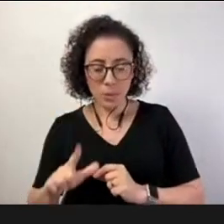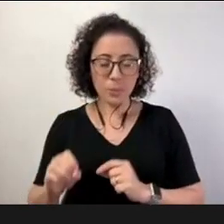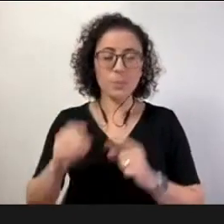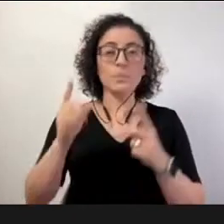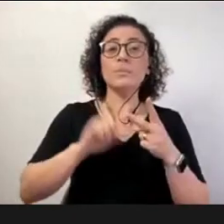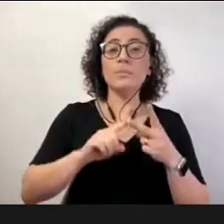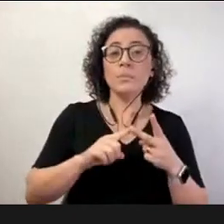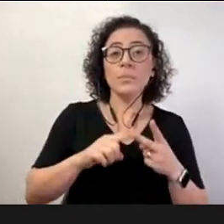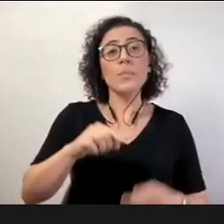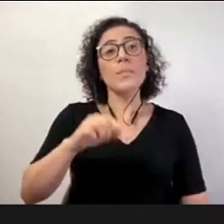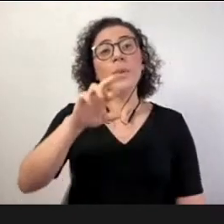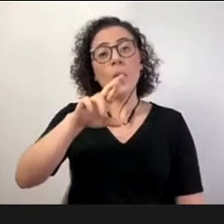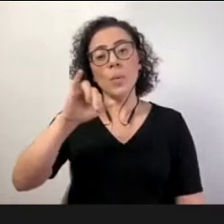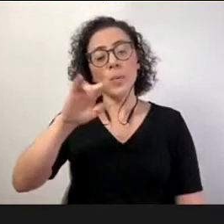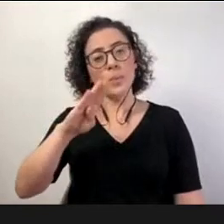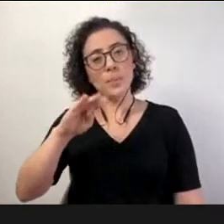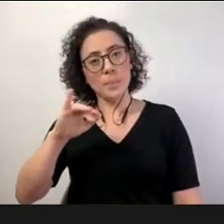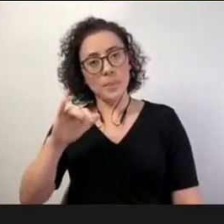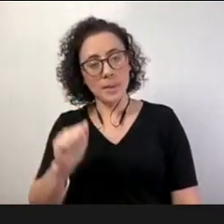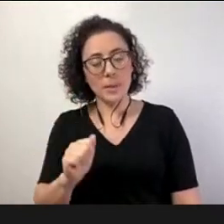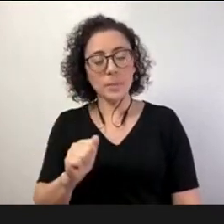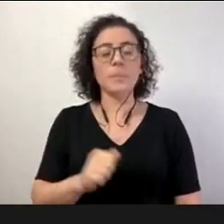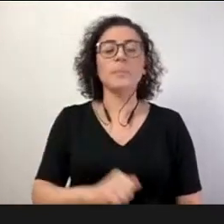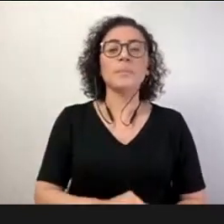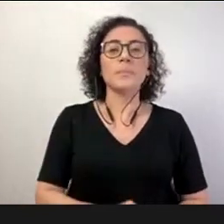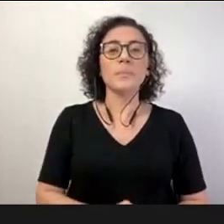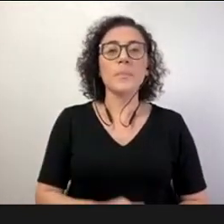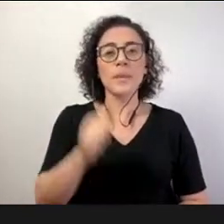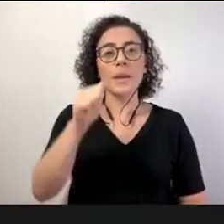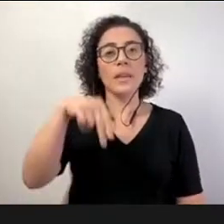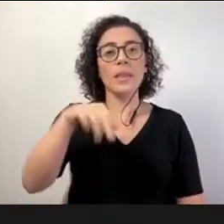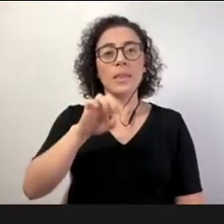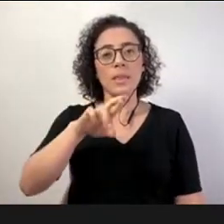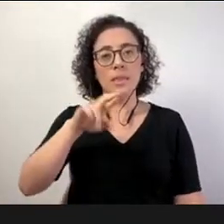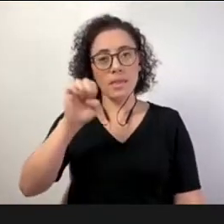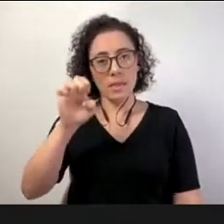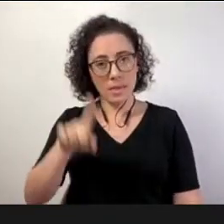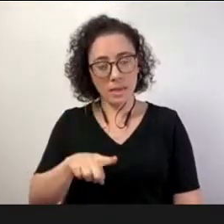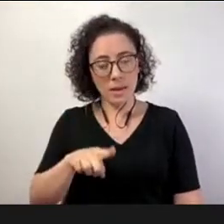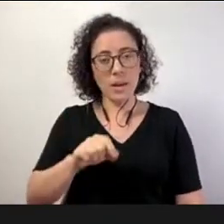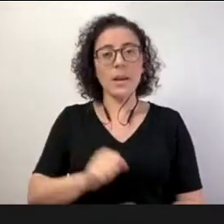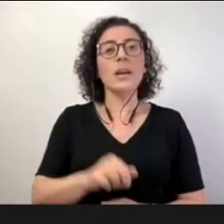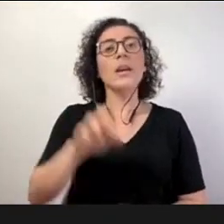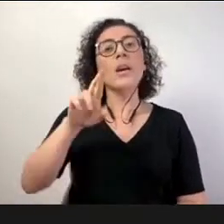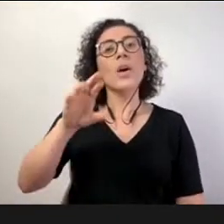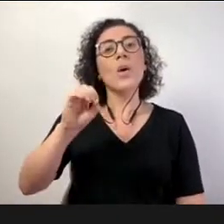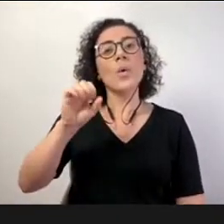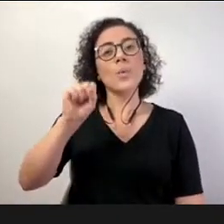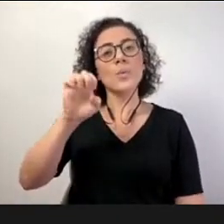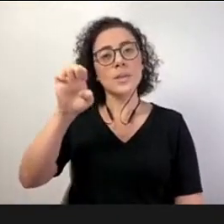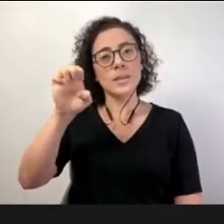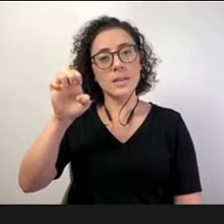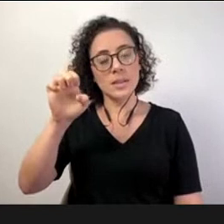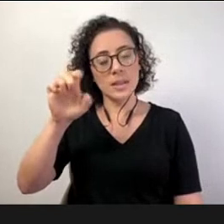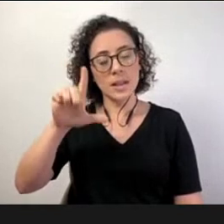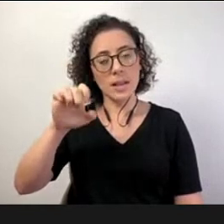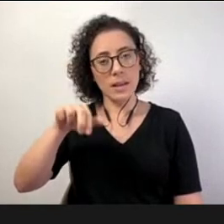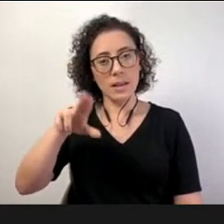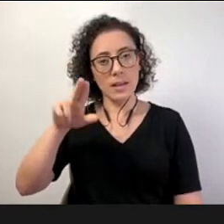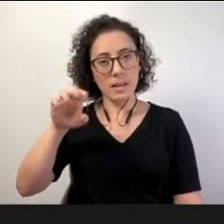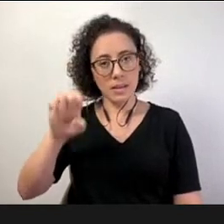Rúbia Maria Cardoso de La Paz, Arrias, André Rogério Pereira e Rosilene Aparecida Oliveira Costa.